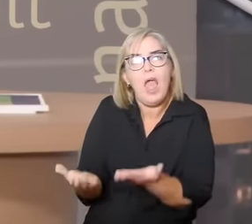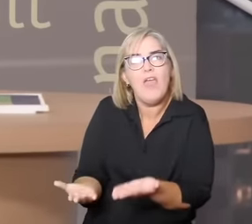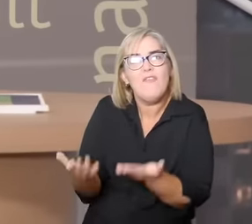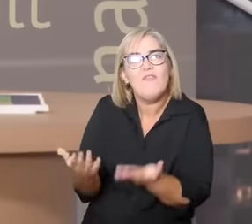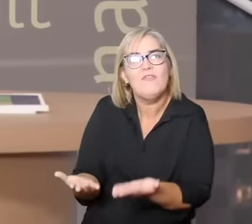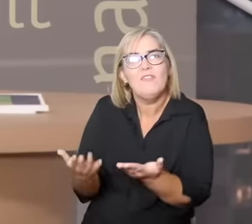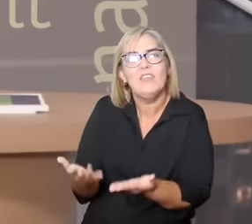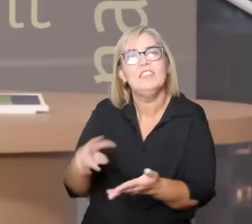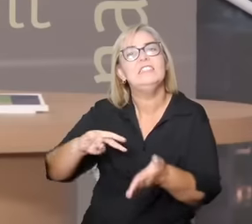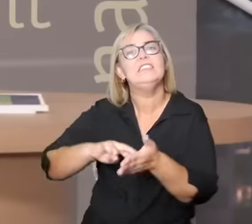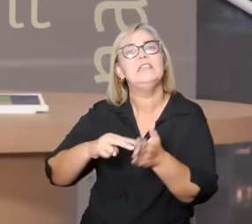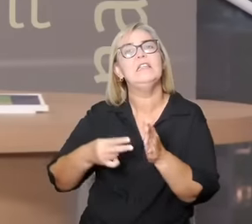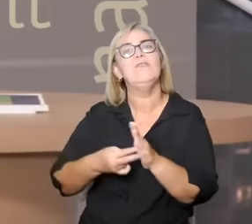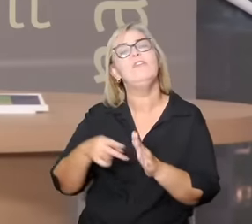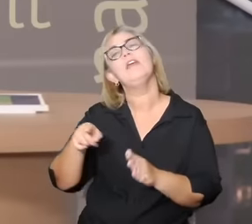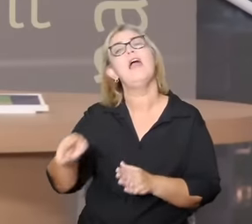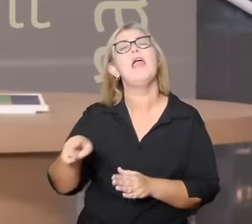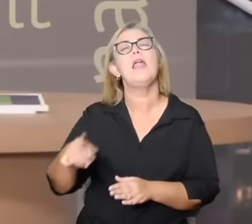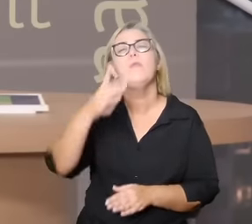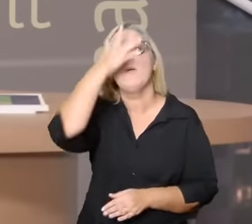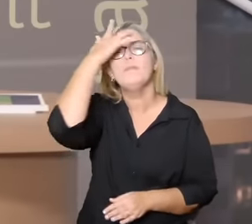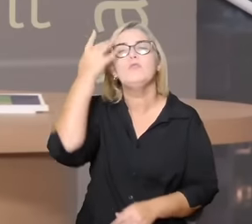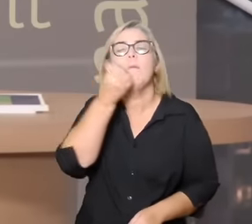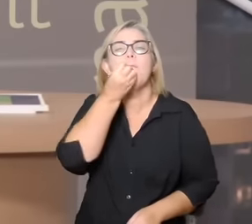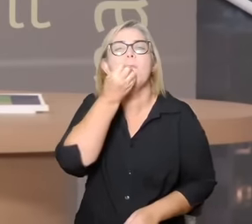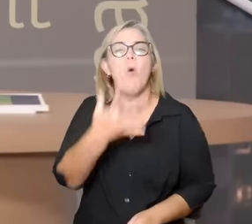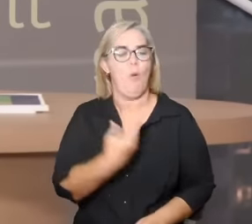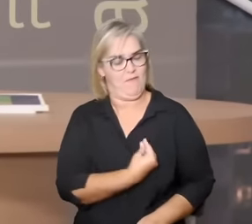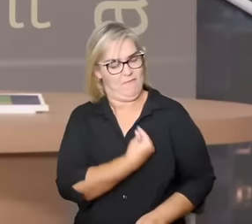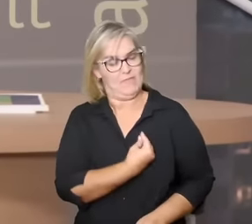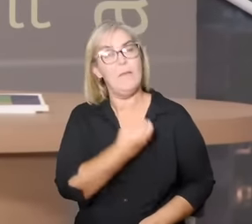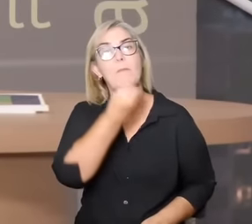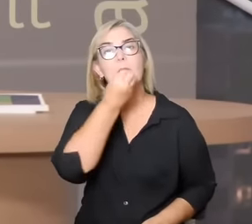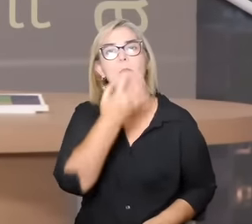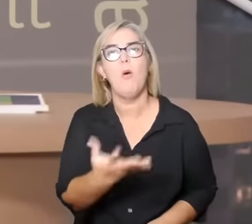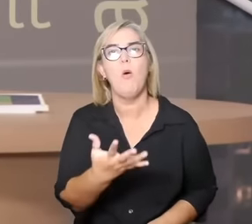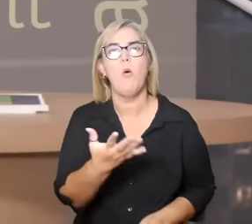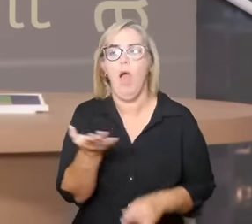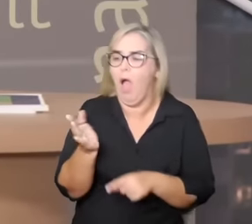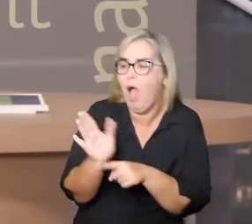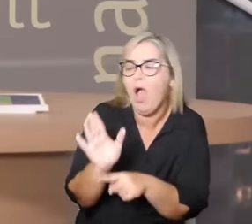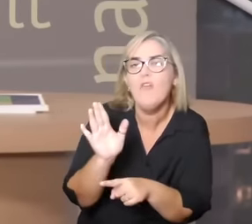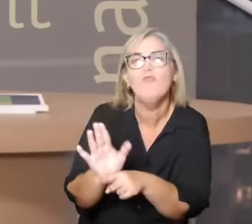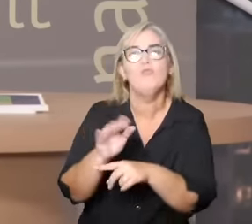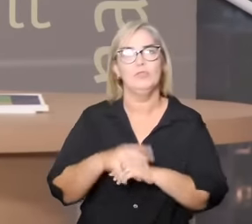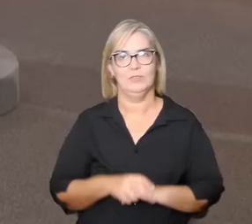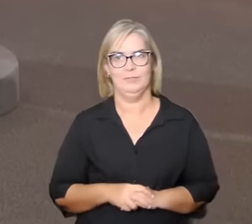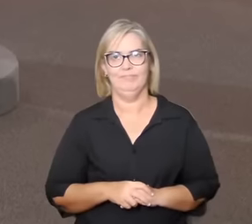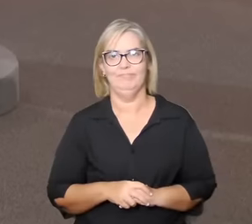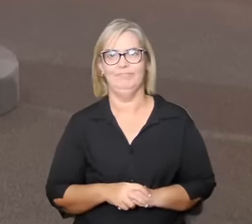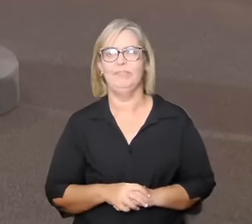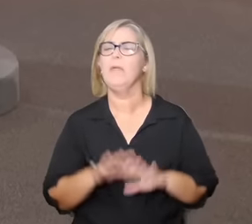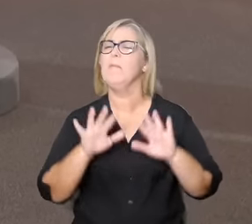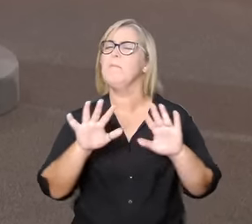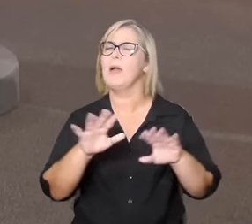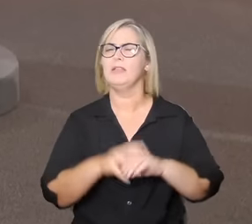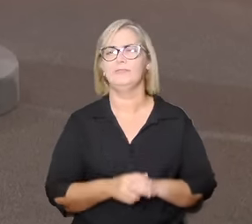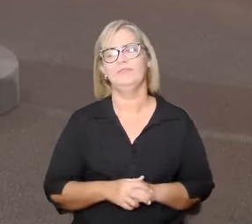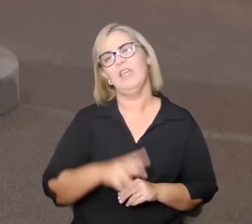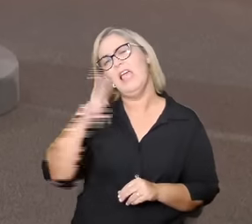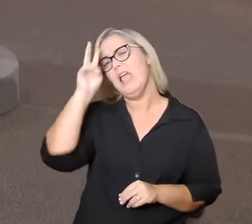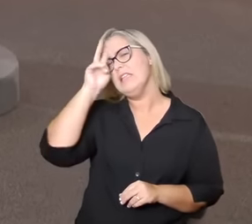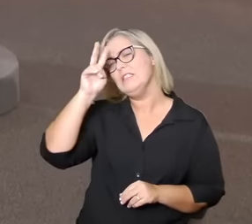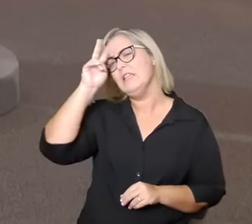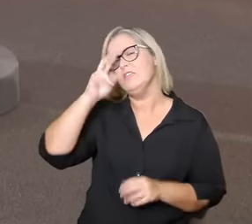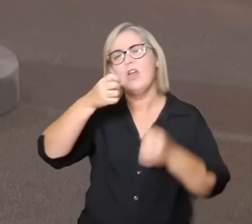amor? O isso nos diz sobre o amor? O que essa história revela sobre a experiência amorosa? Eu vou falar dessa